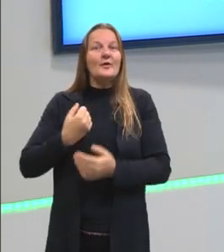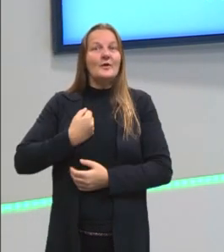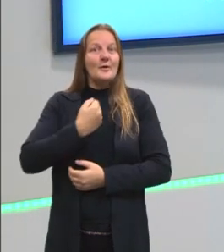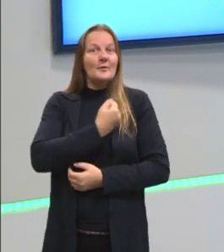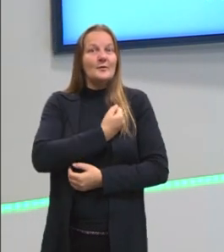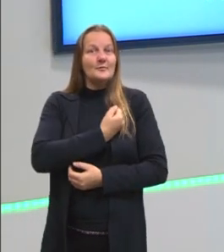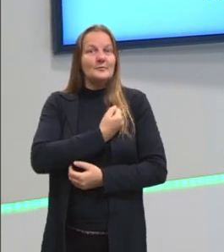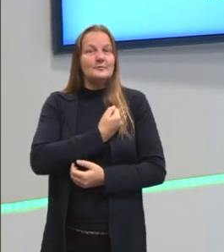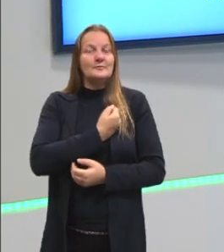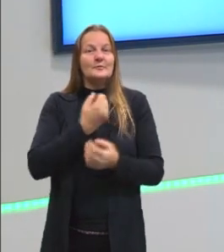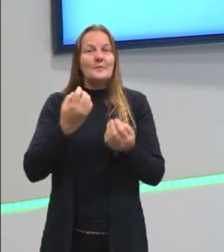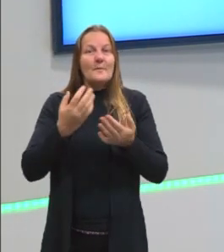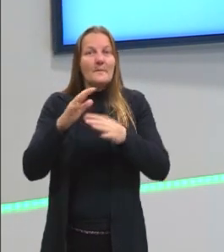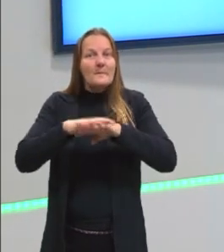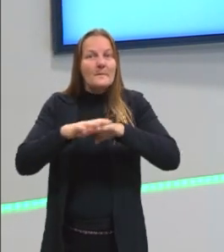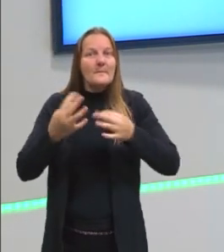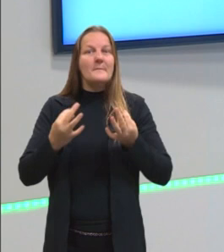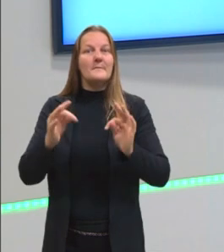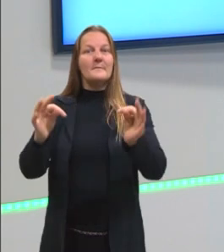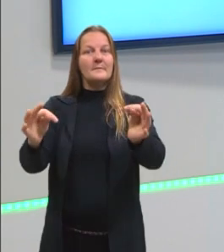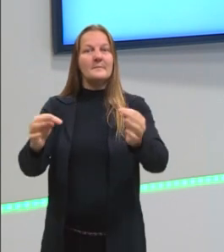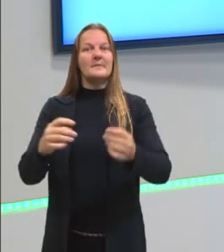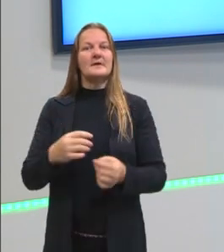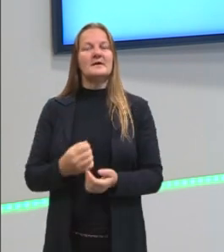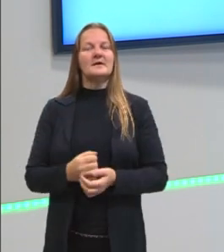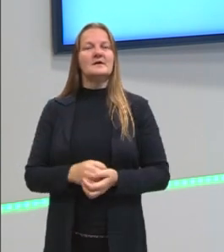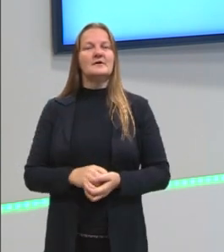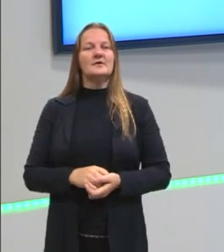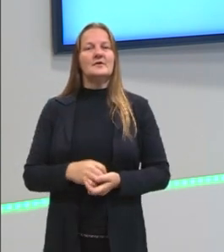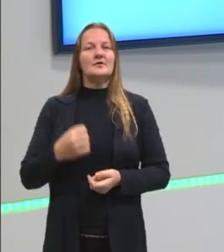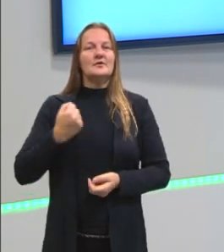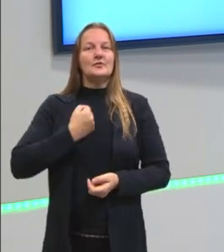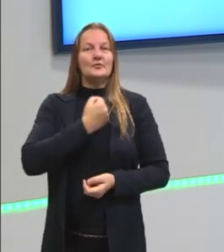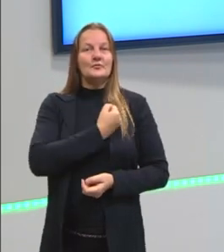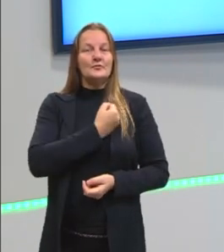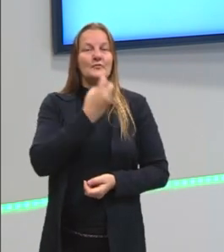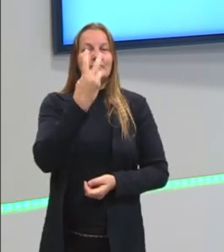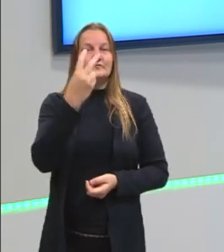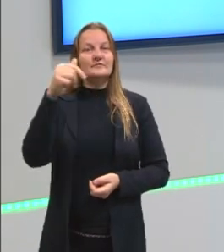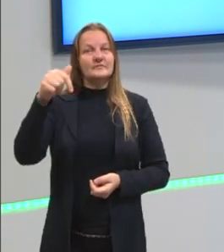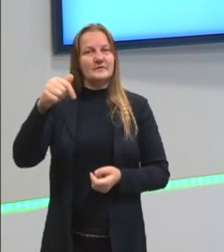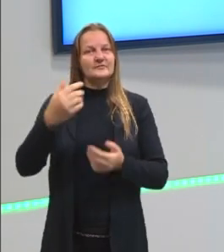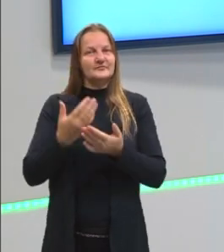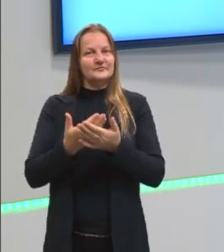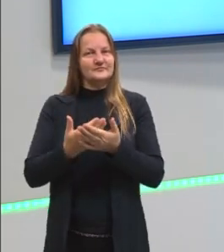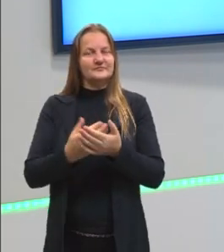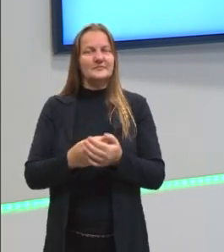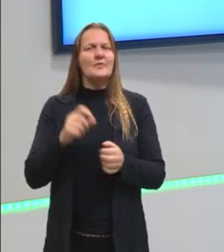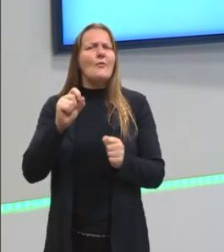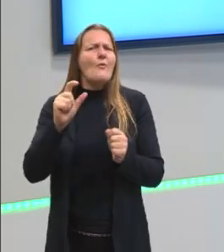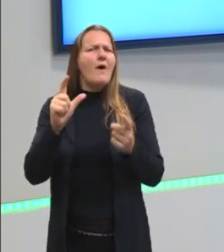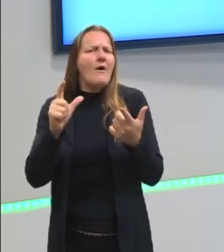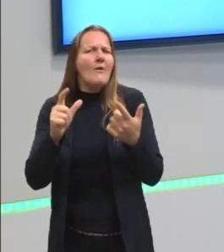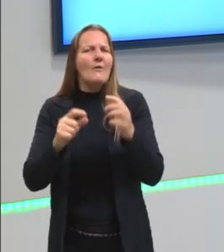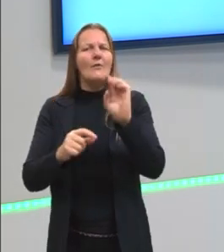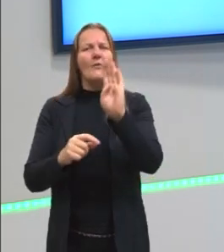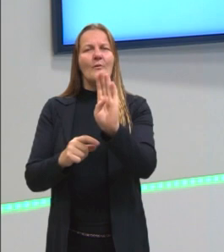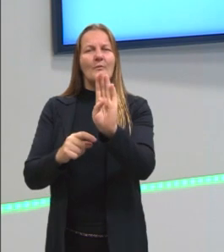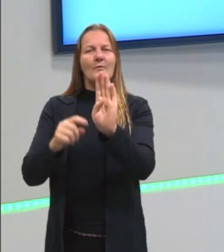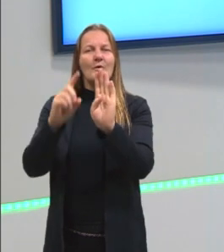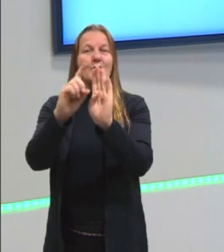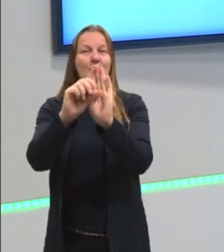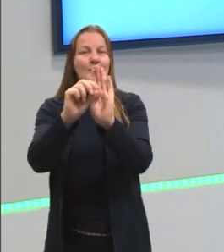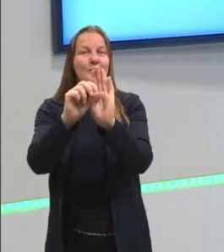matemática e suas tecnologias, nossa aula de número 27. Qual é a notação científica?